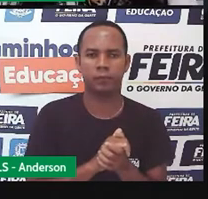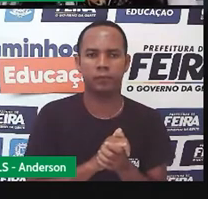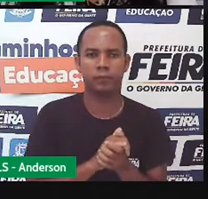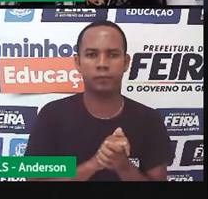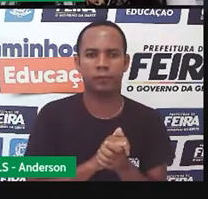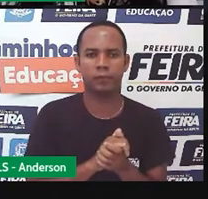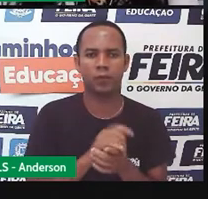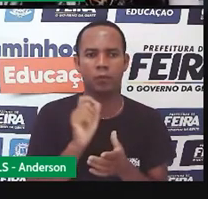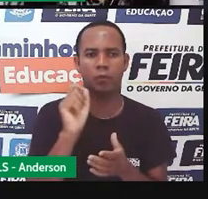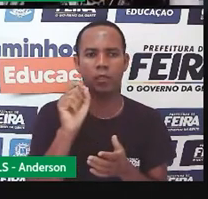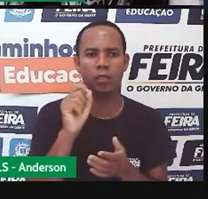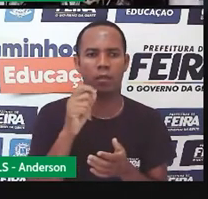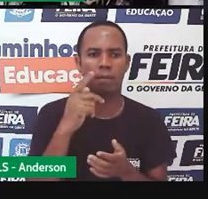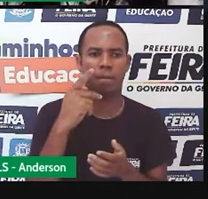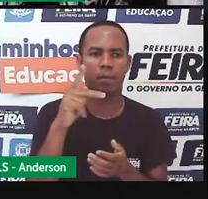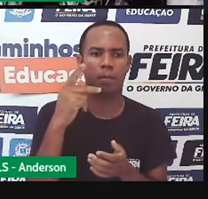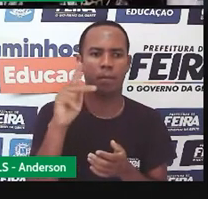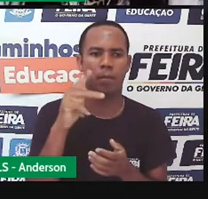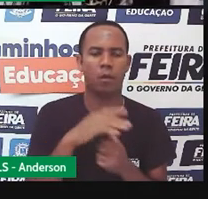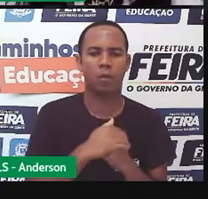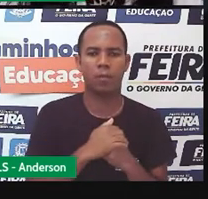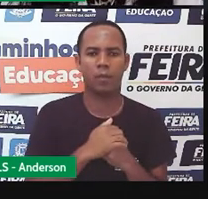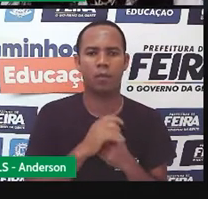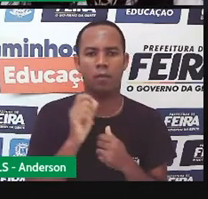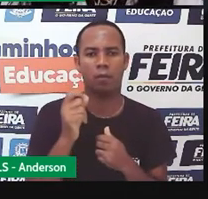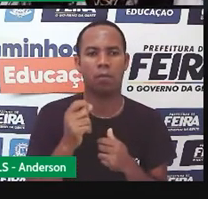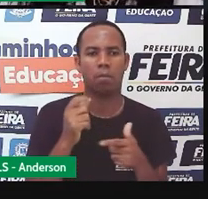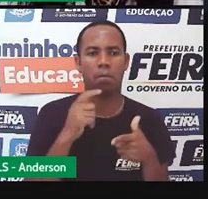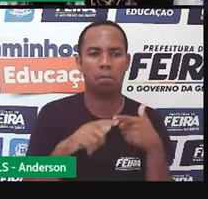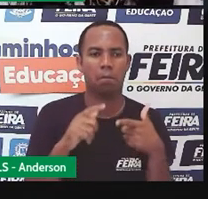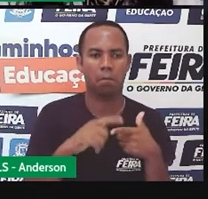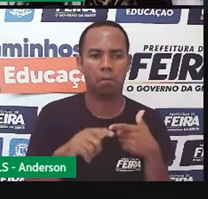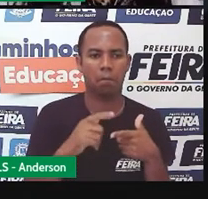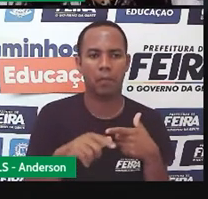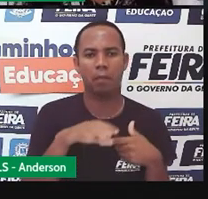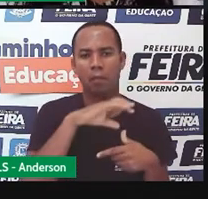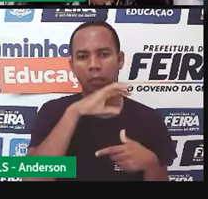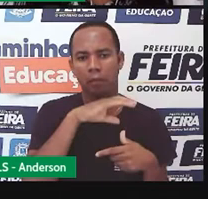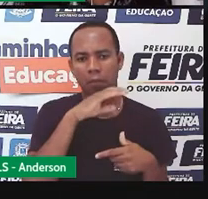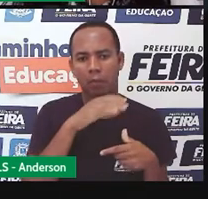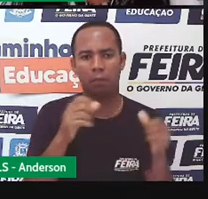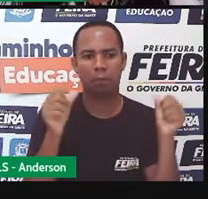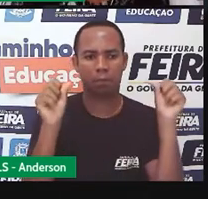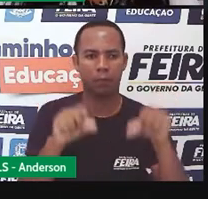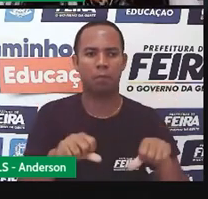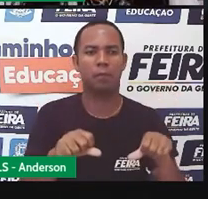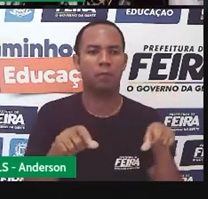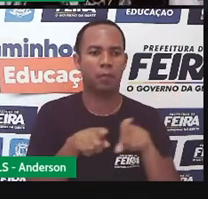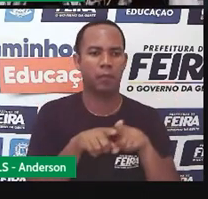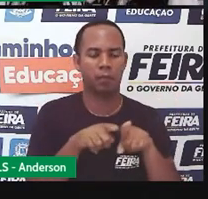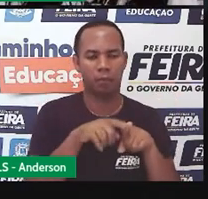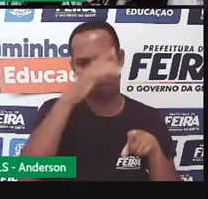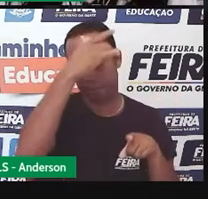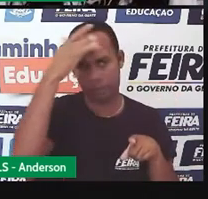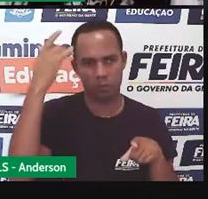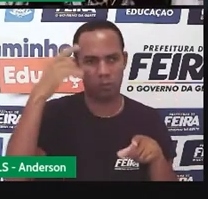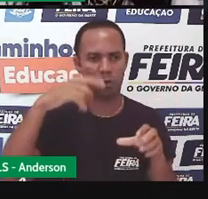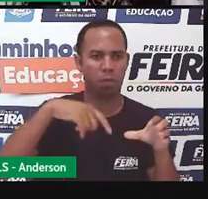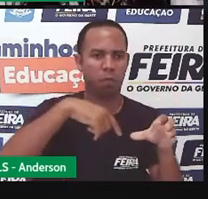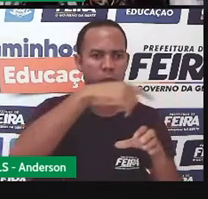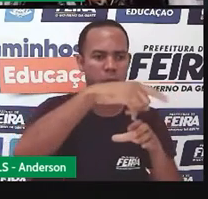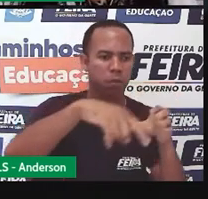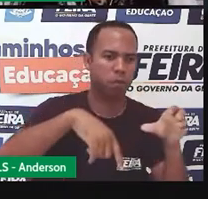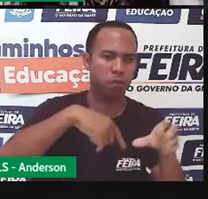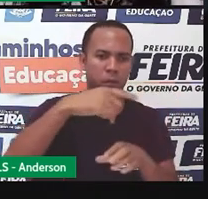essa prática é prejudicial tanto para os animais quanto para as pessoas que circulam em meio